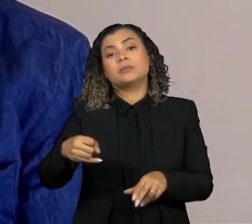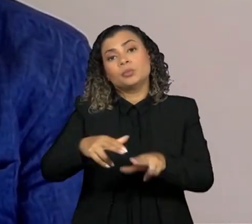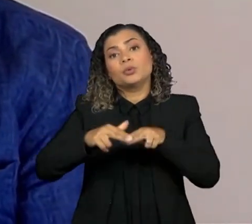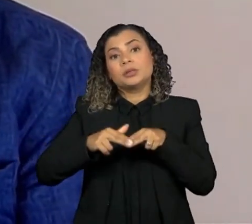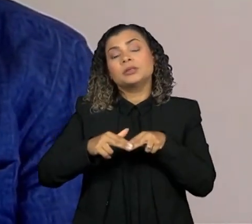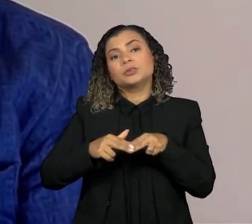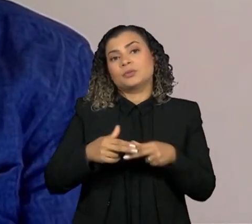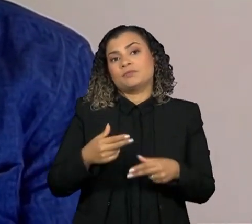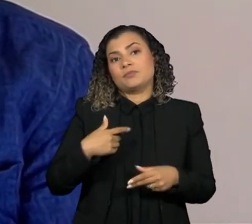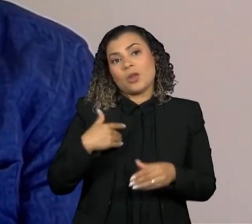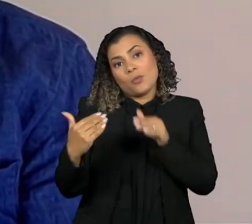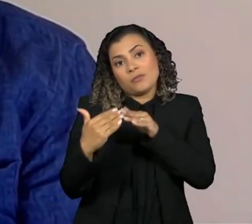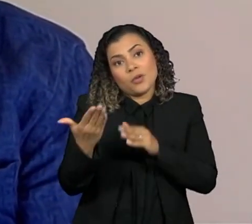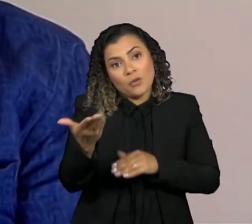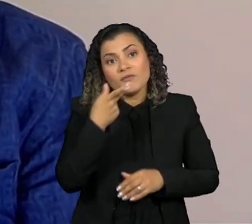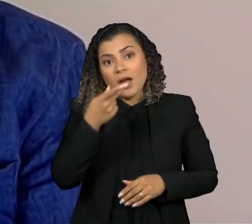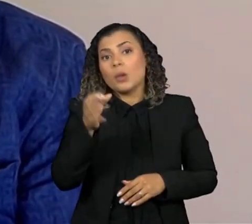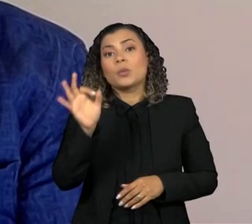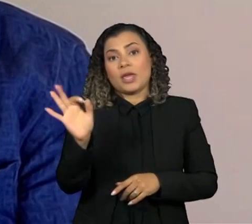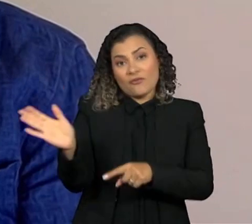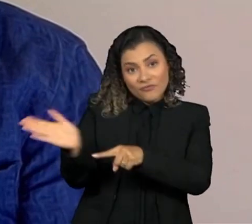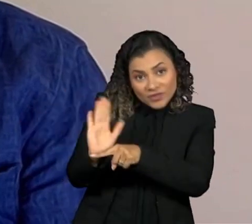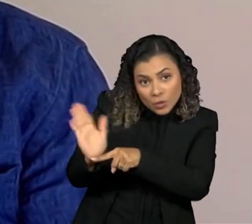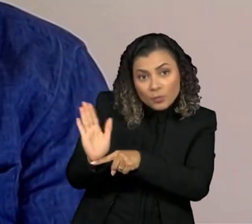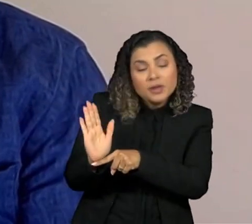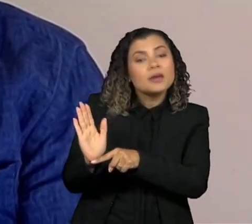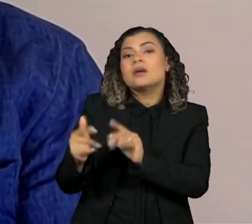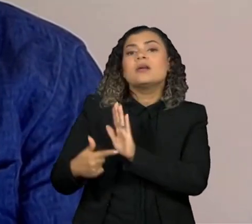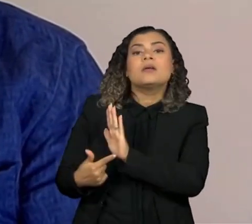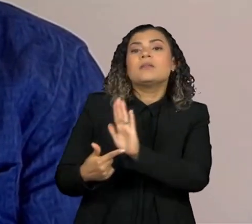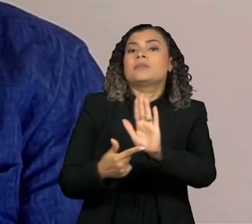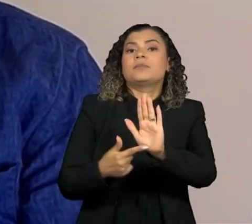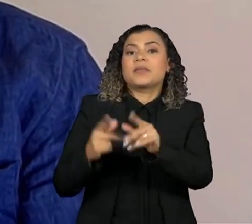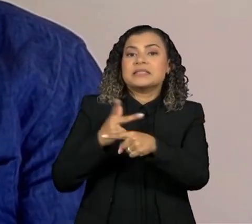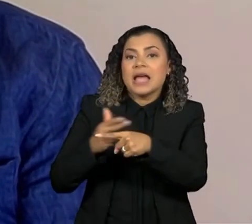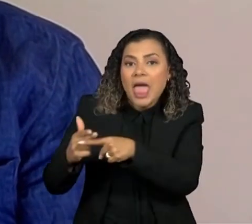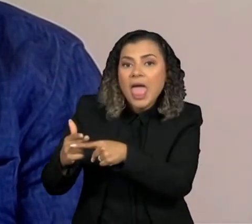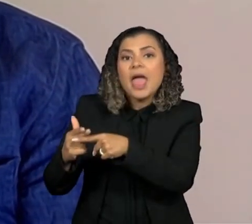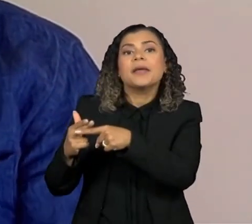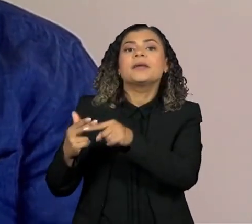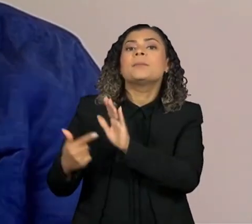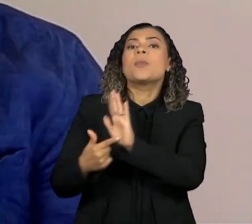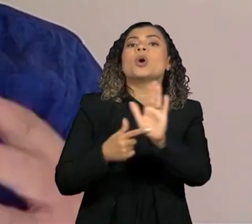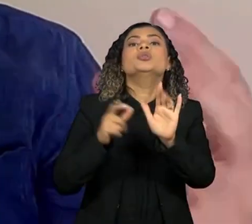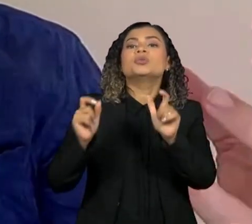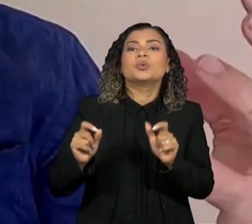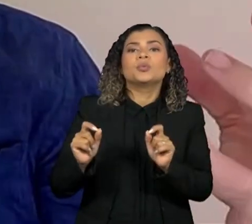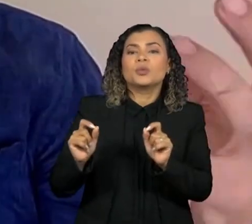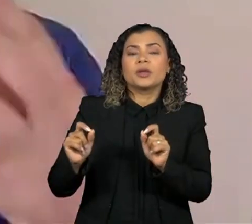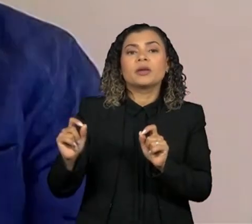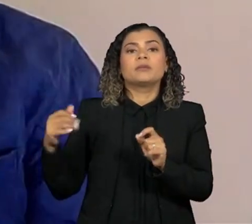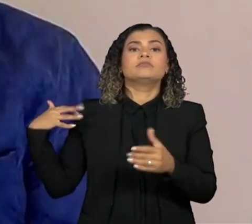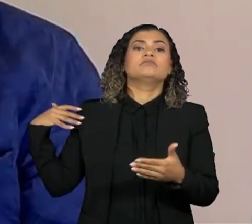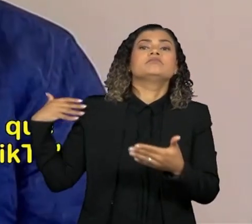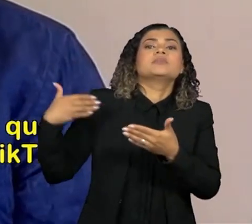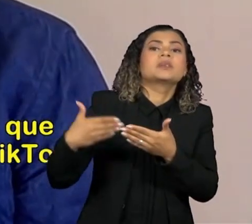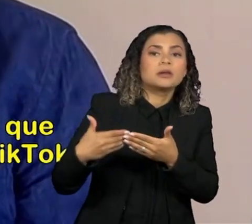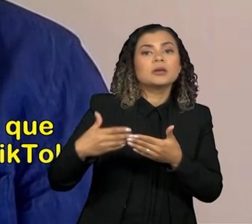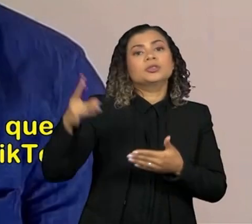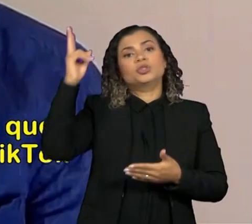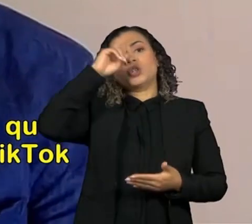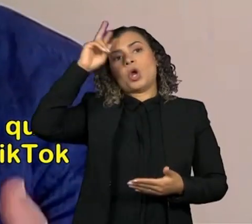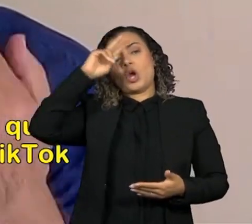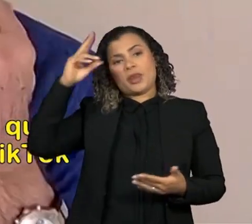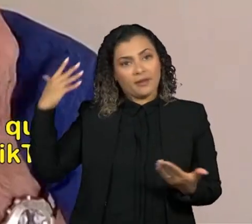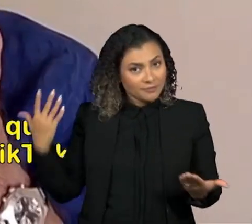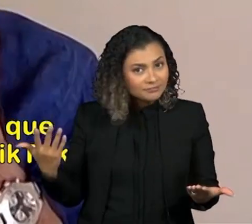ao princípio de que as películas e as miniseries são os lugares que nos ajudam a entender complexidade, é